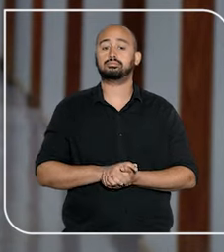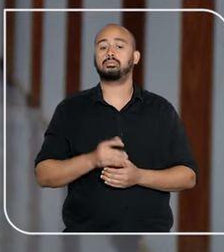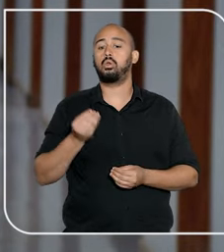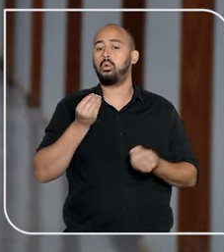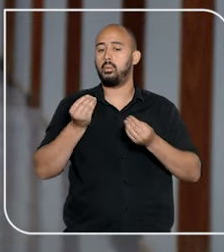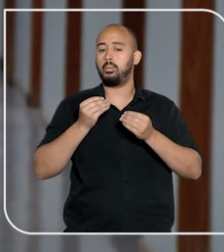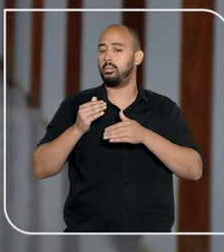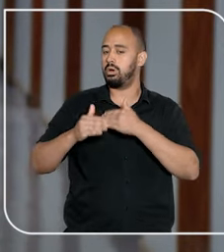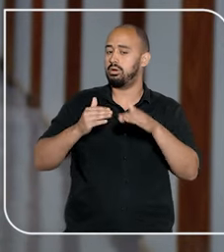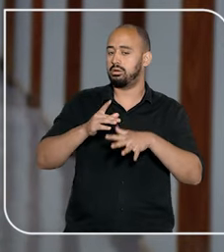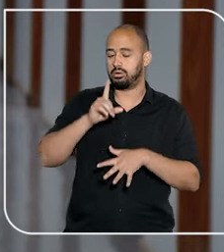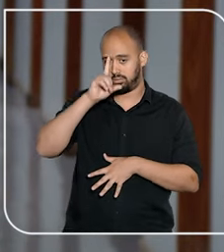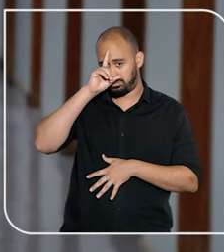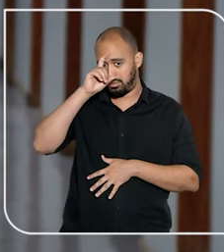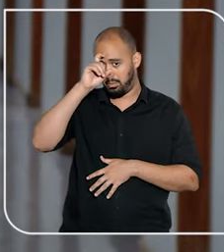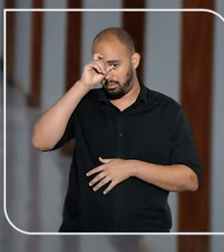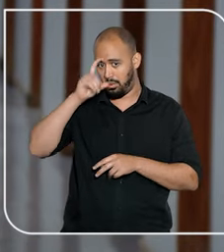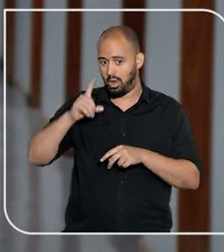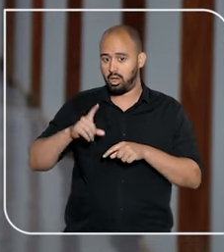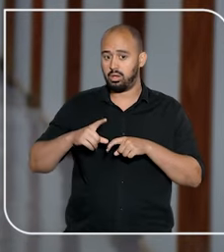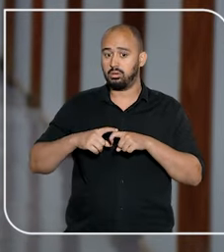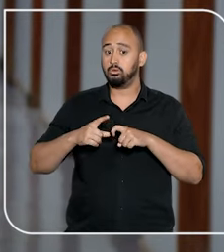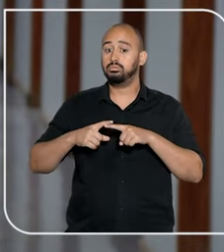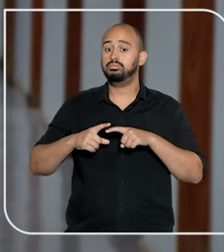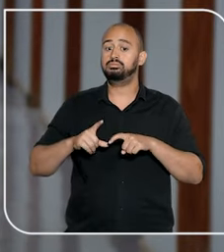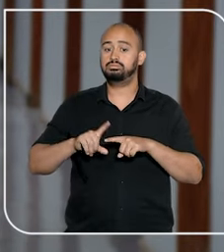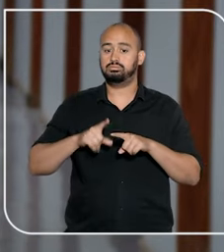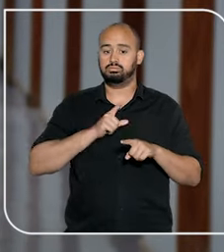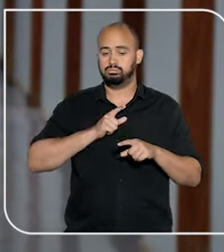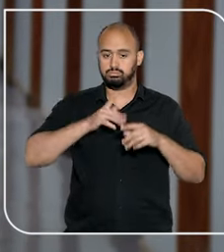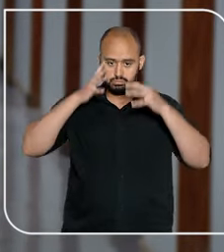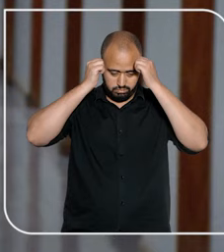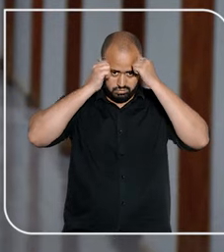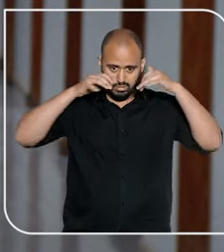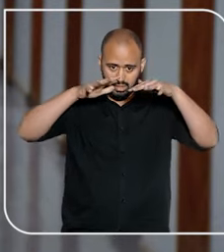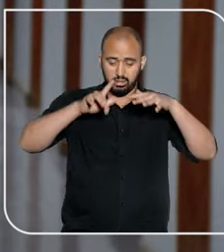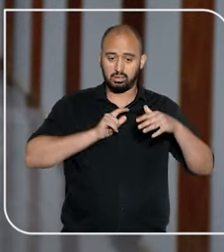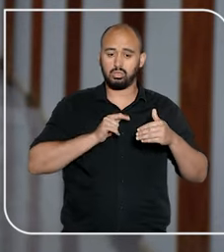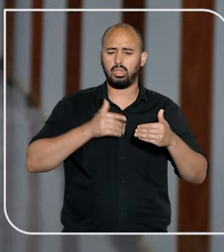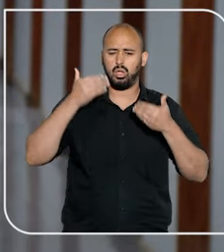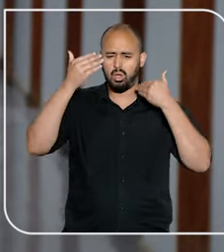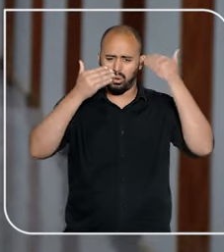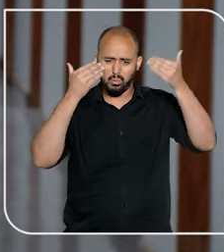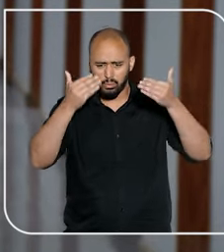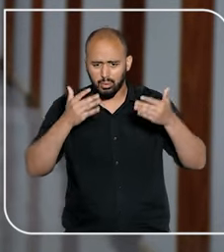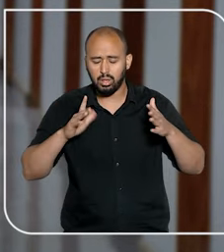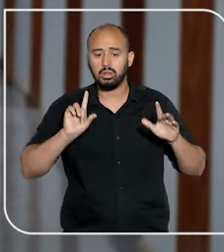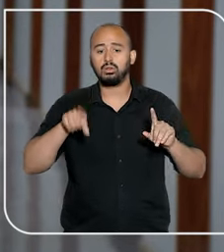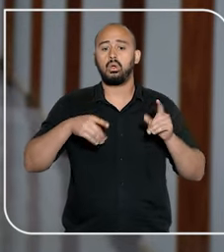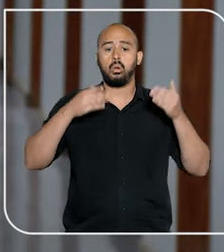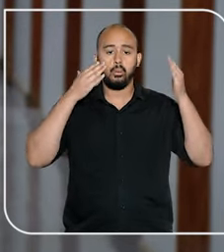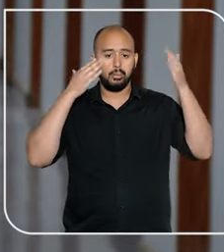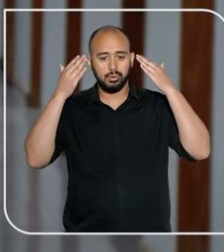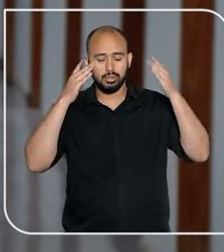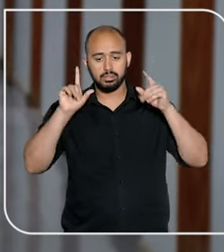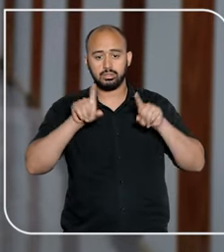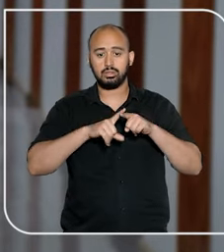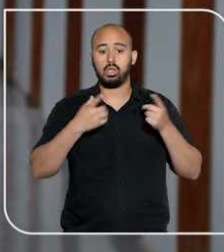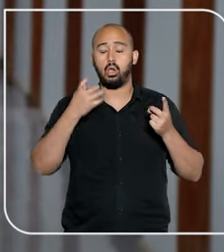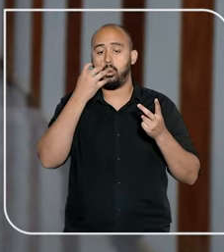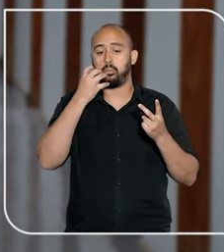De acordo com o processo, um médico prescreveu a uma criança com autismo uma série de sessões de terapia, como psicologia,